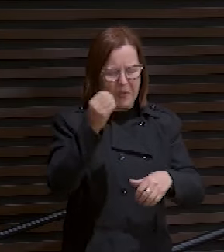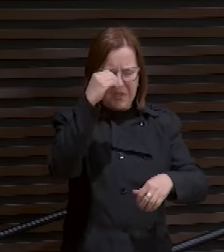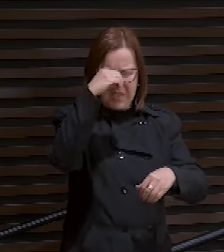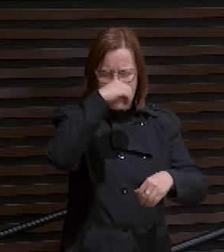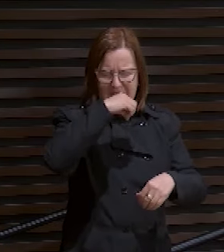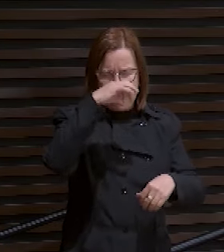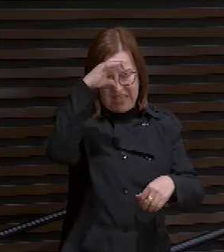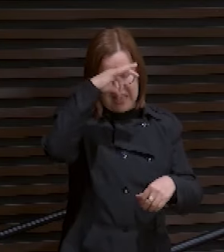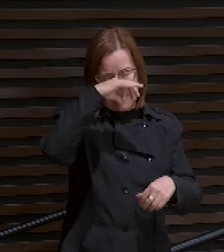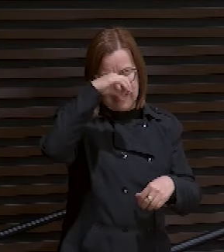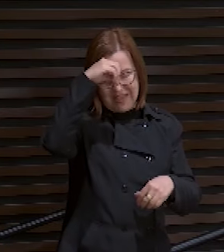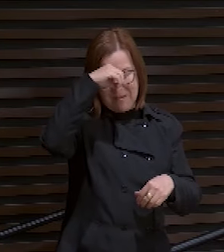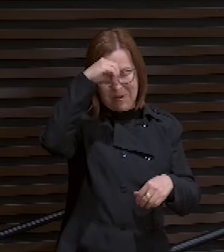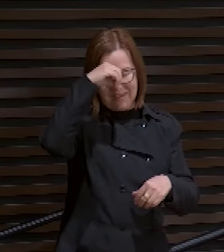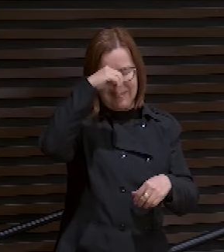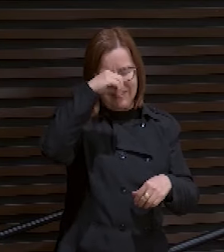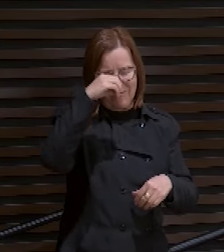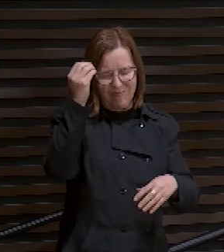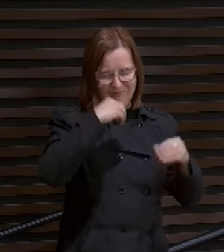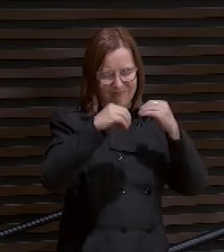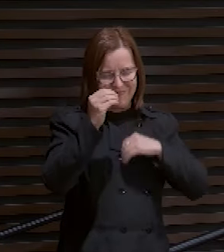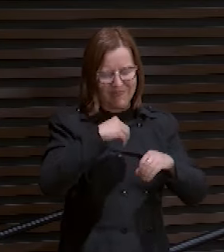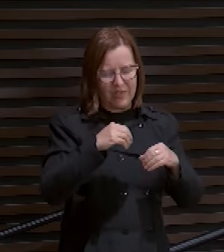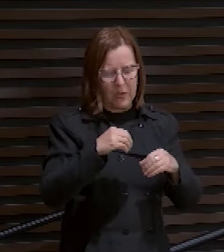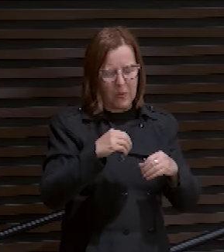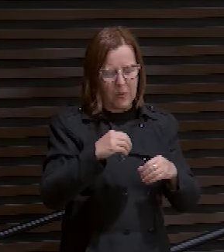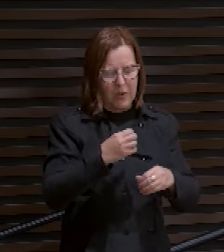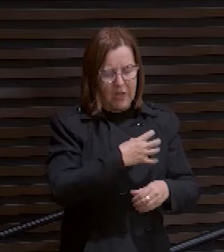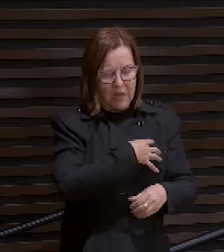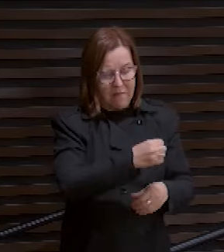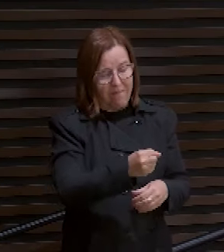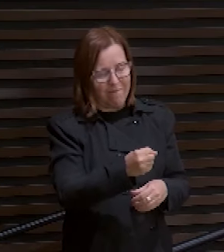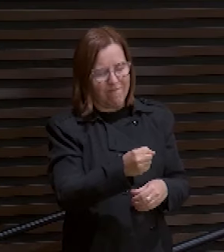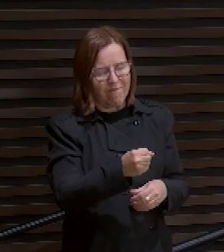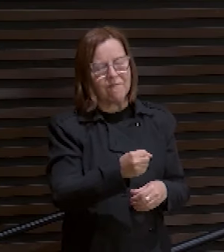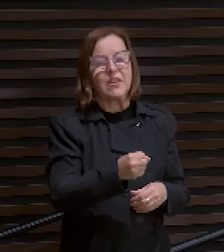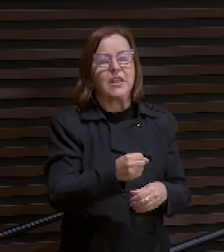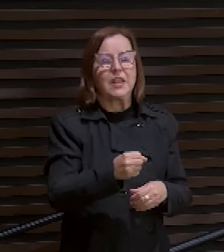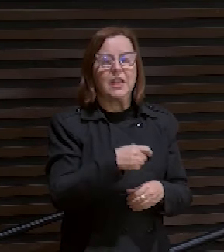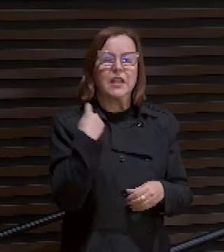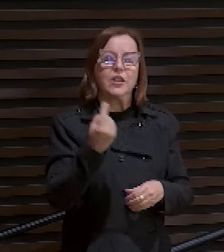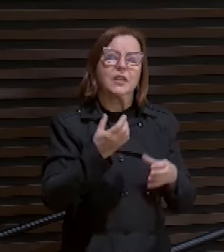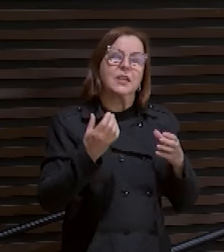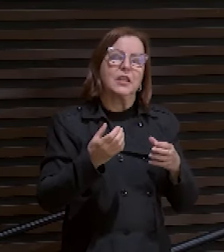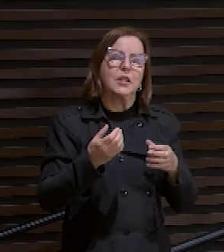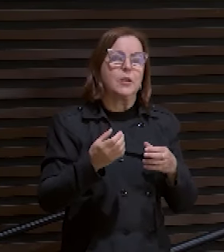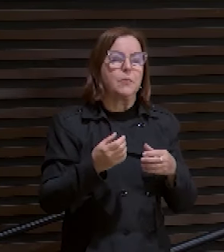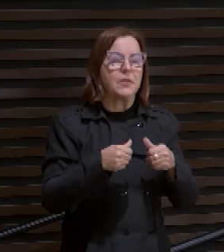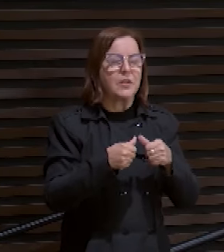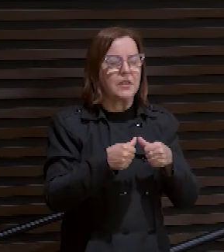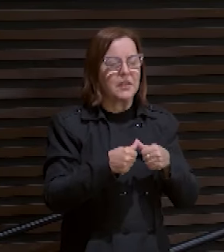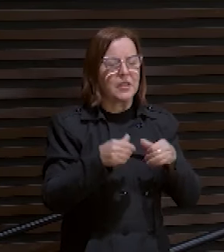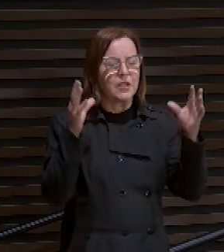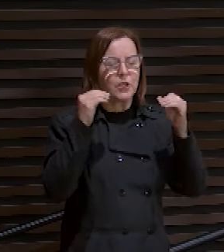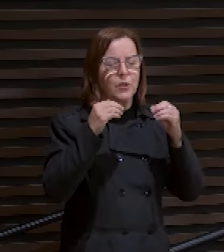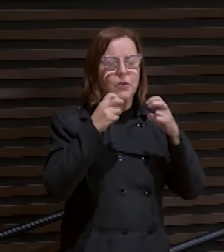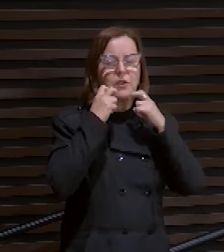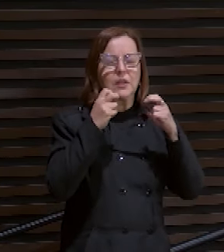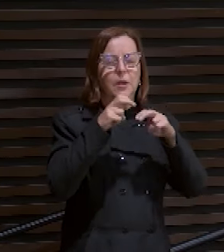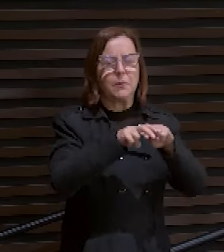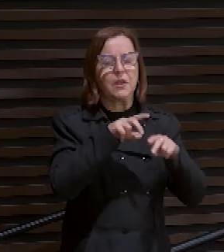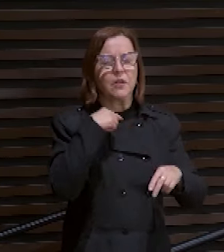comum e cada dia mais perto de nós. E nós queremos, nessa noite, Pai, lhe rogar, por nossas famílias,